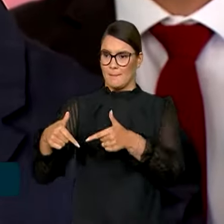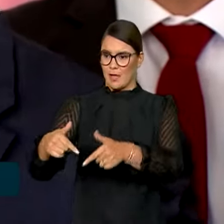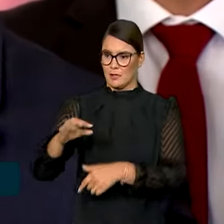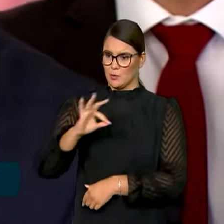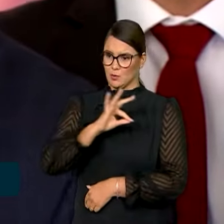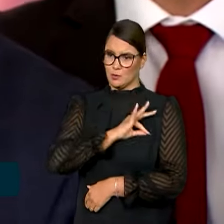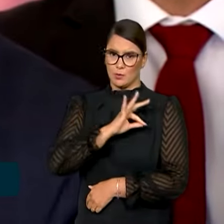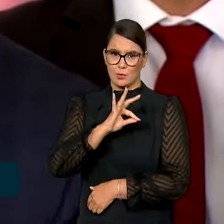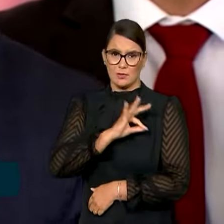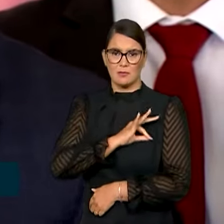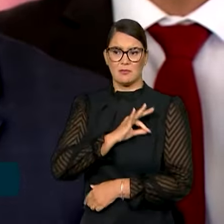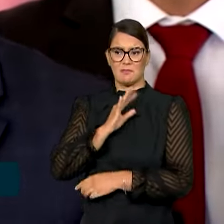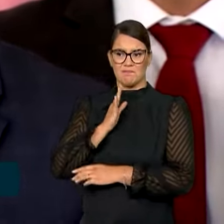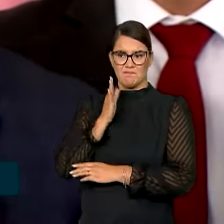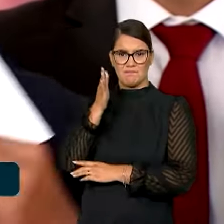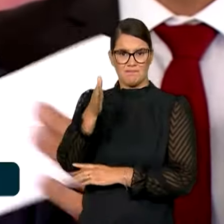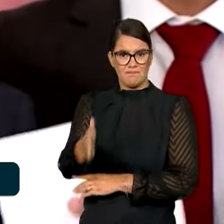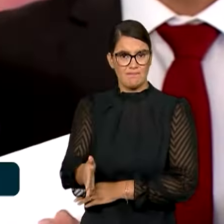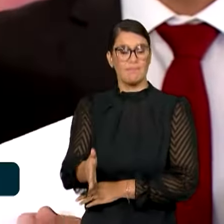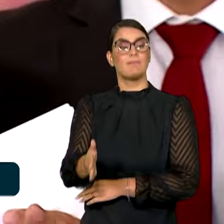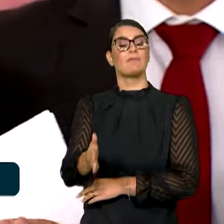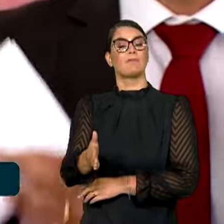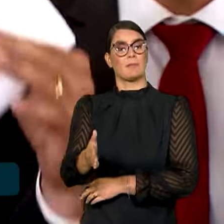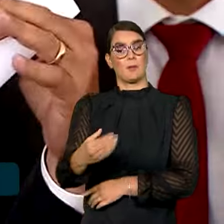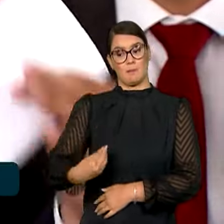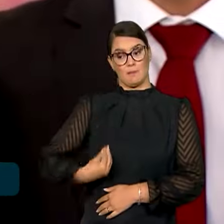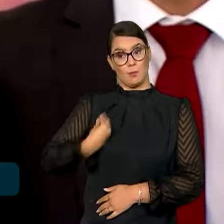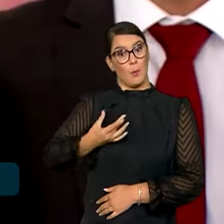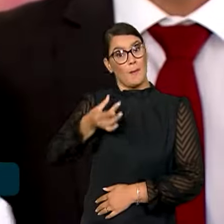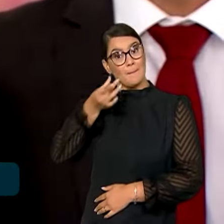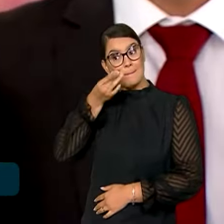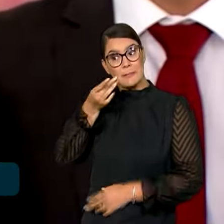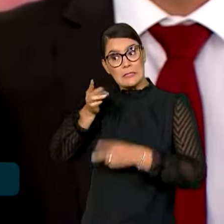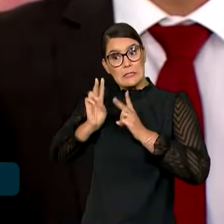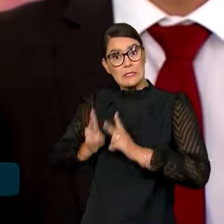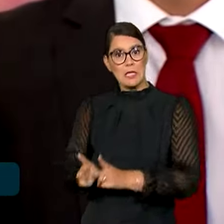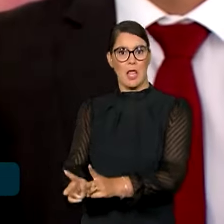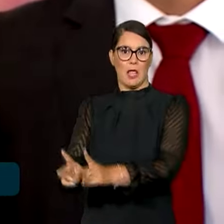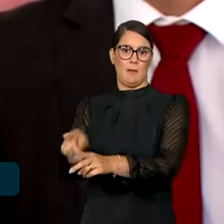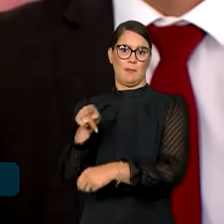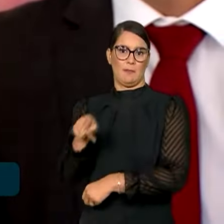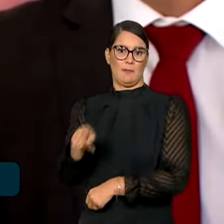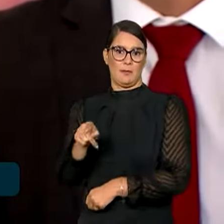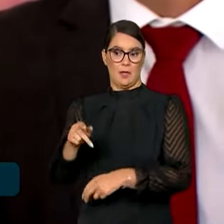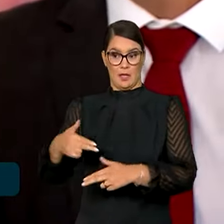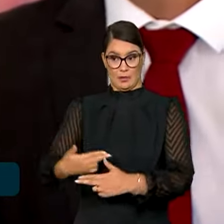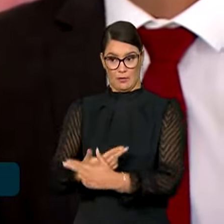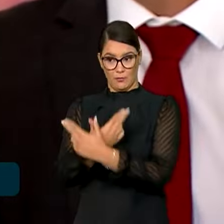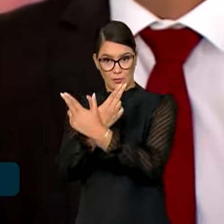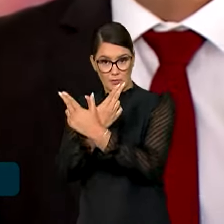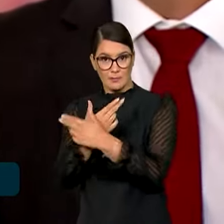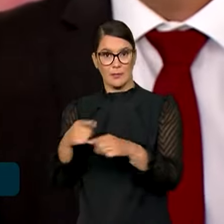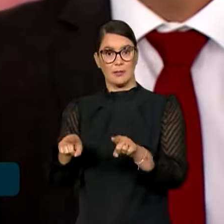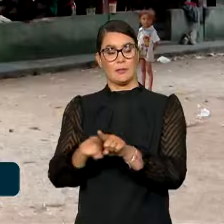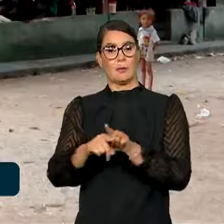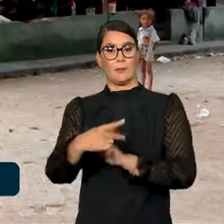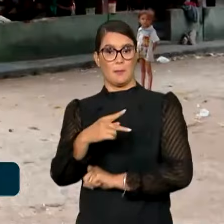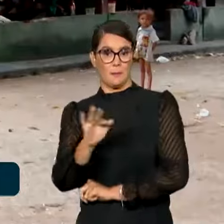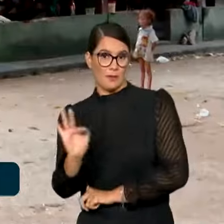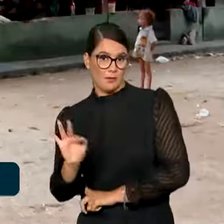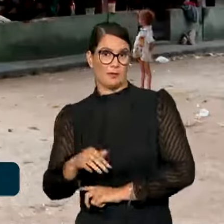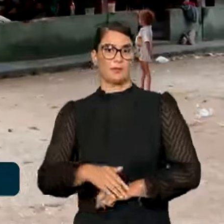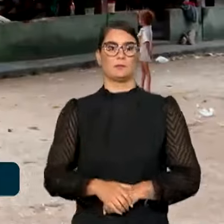incursões policiais para uma presença permanente das Forças Armadas e da Polícia Federal.